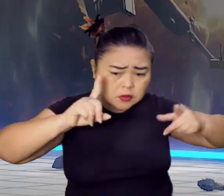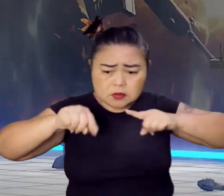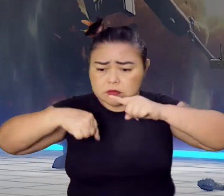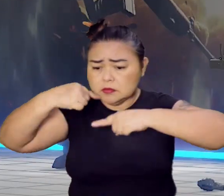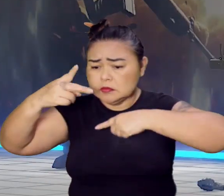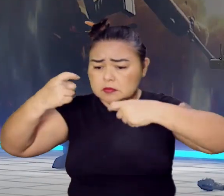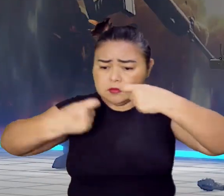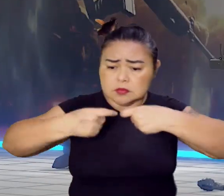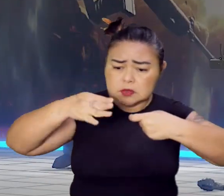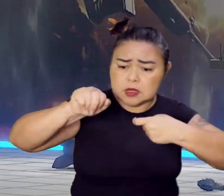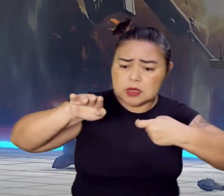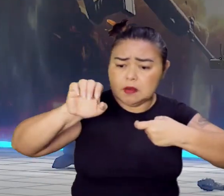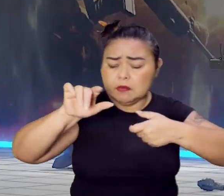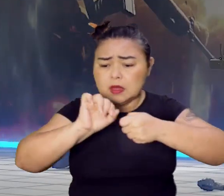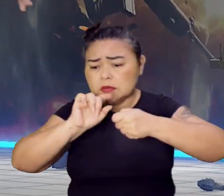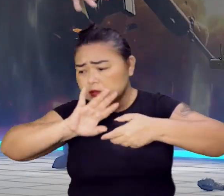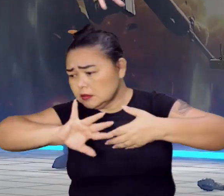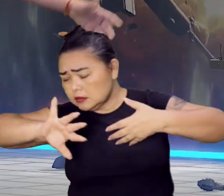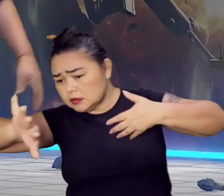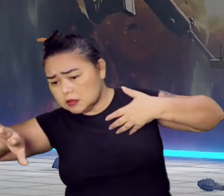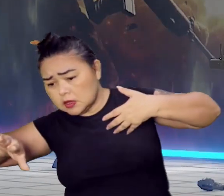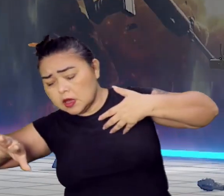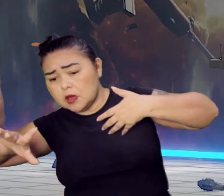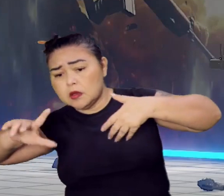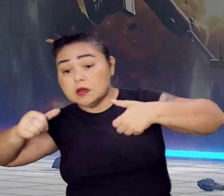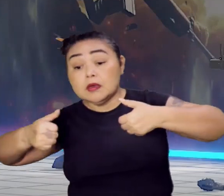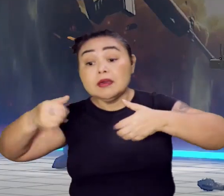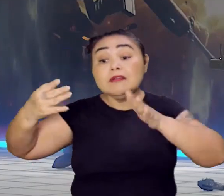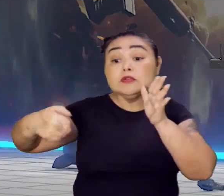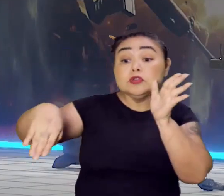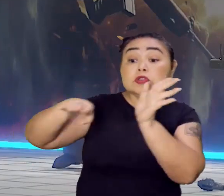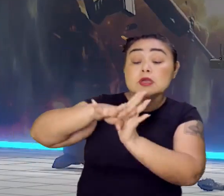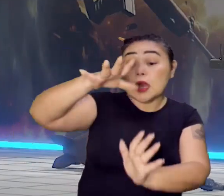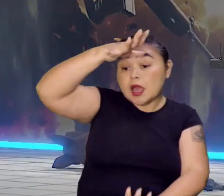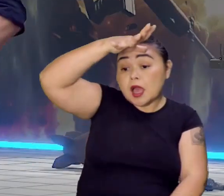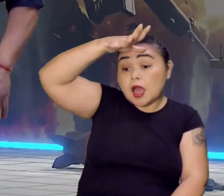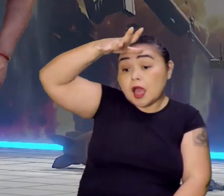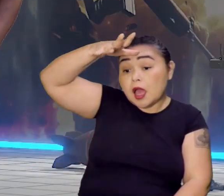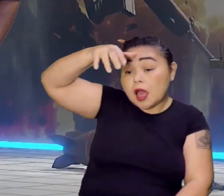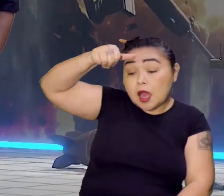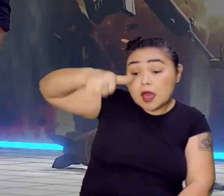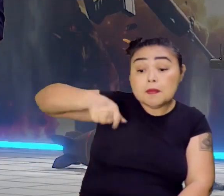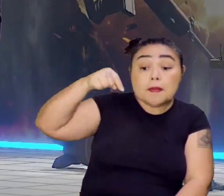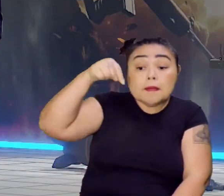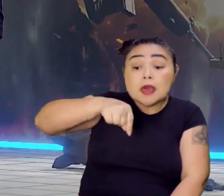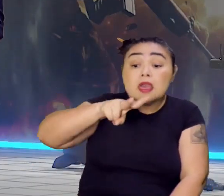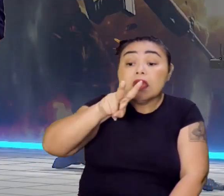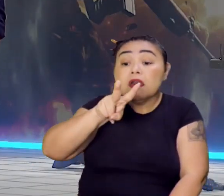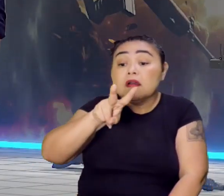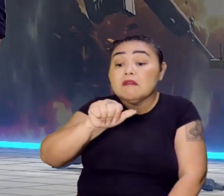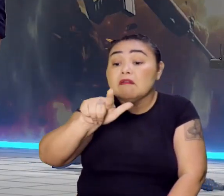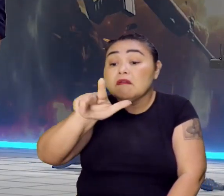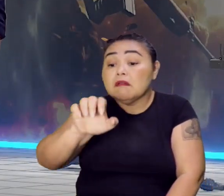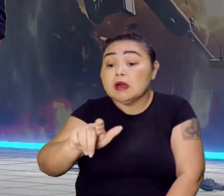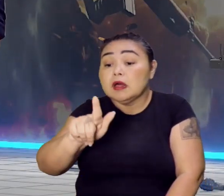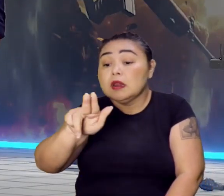emboabas, eles têm que se retirar. Eles vão parar aqui na Amazônia, aqui no Vale do Guaporé, explorando ouro.